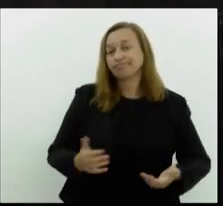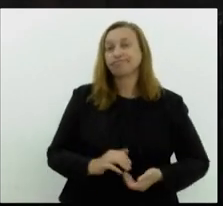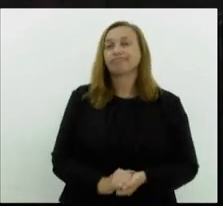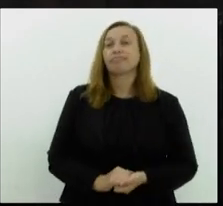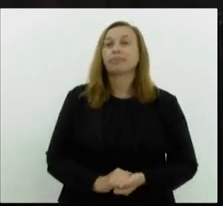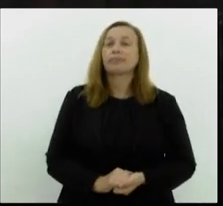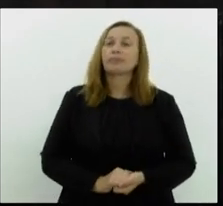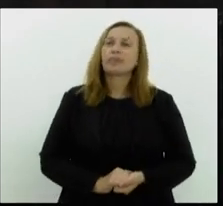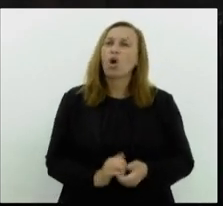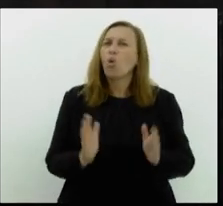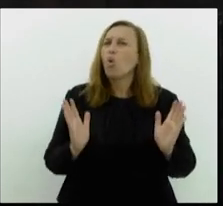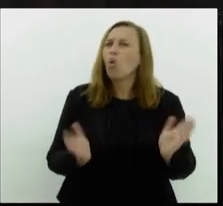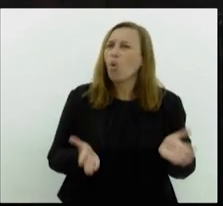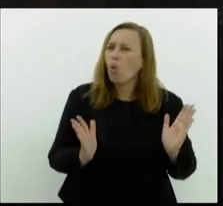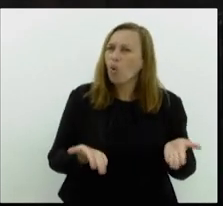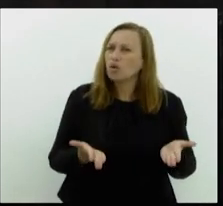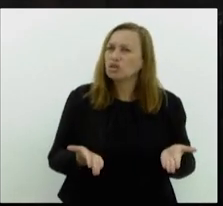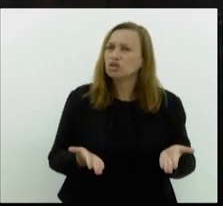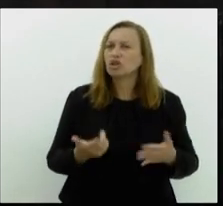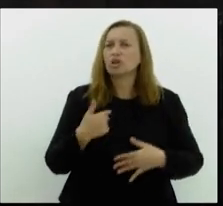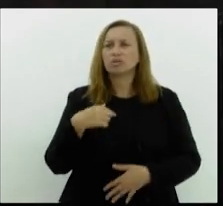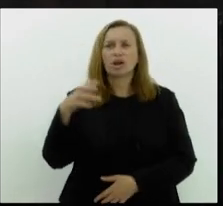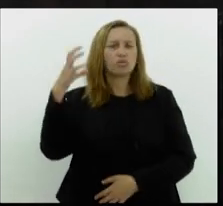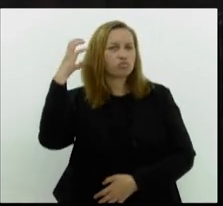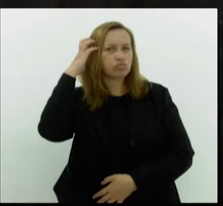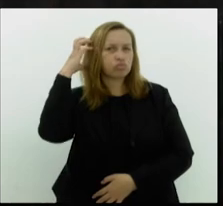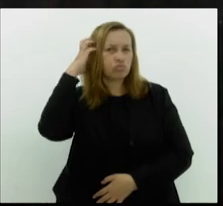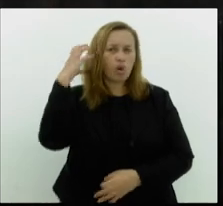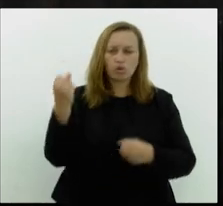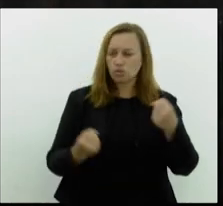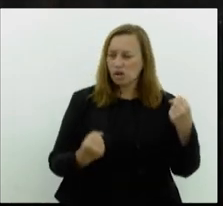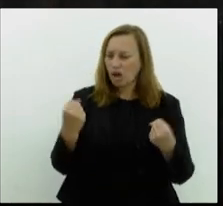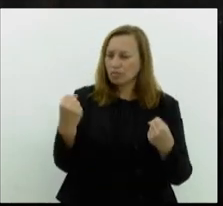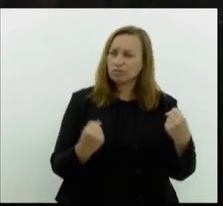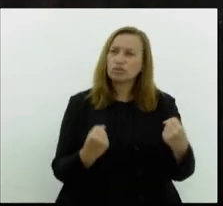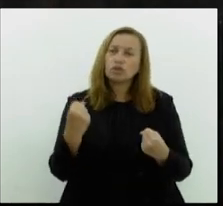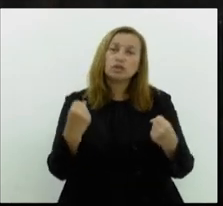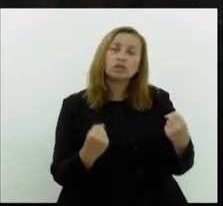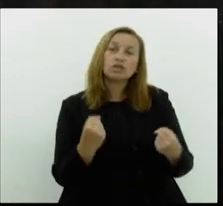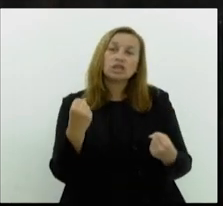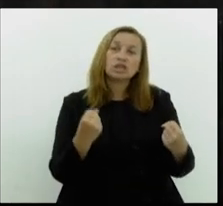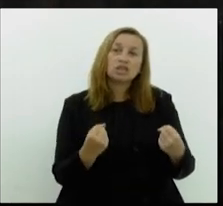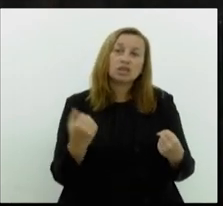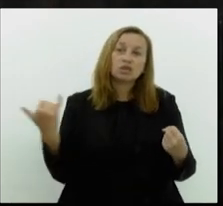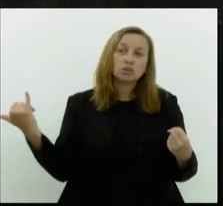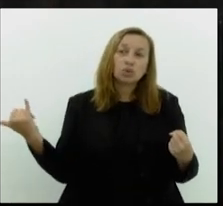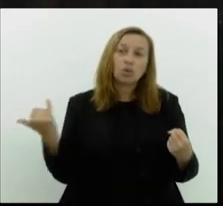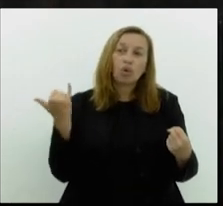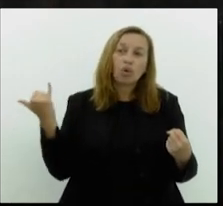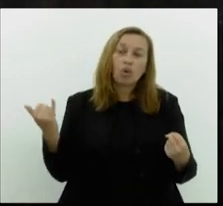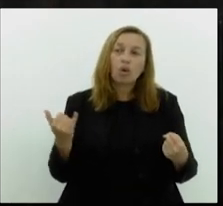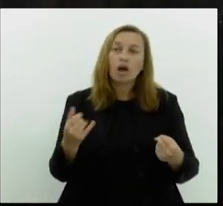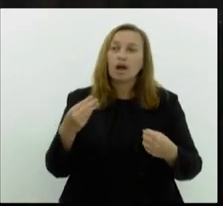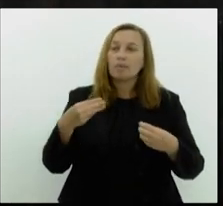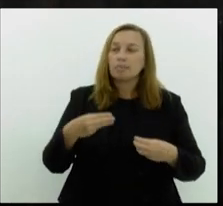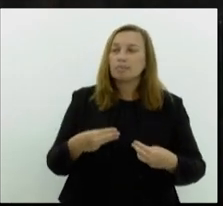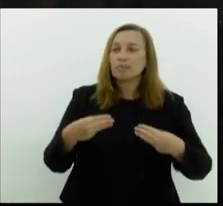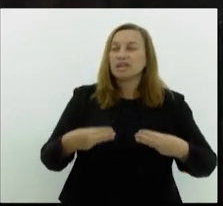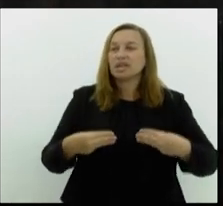Hoje, eu estava com o rádio do carro ligado e falava o ministro Haddad